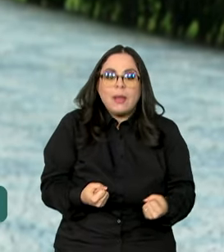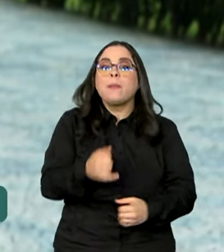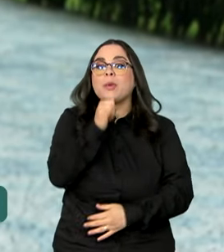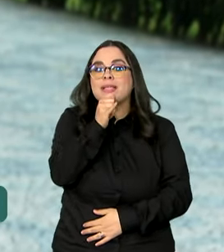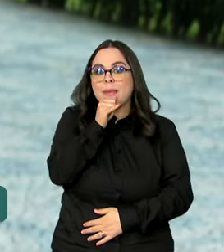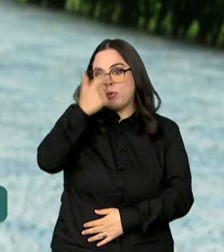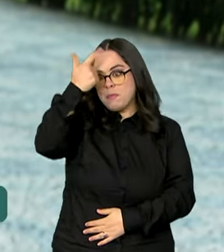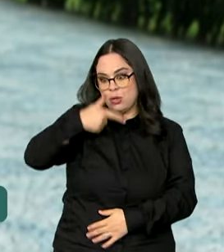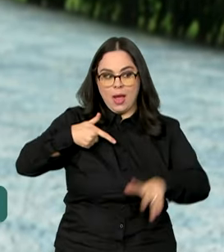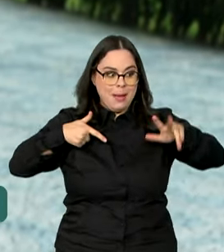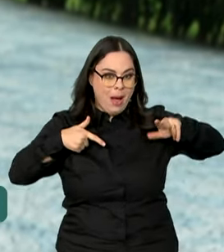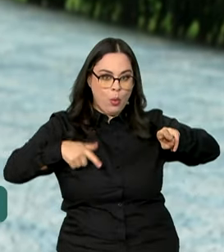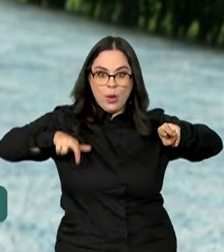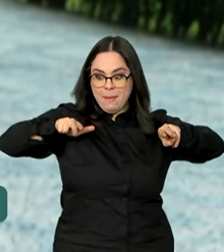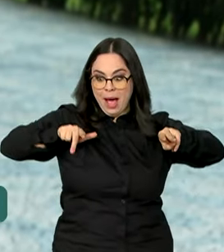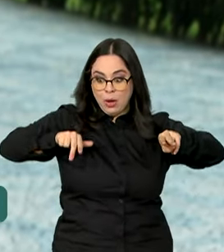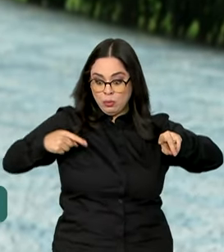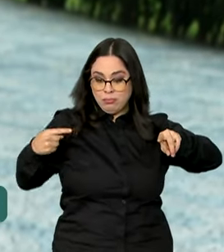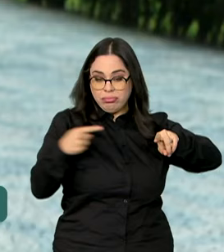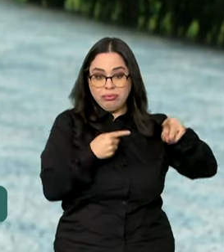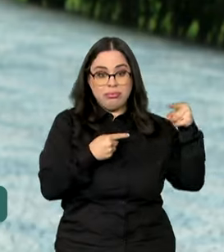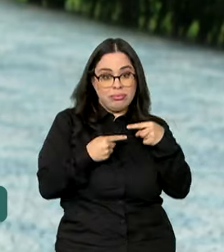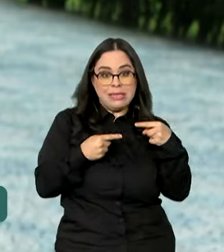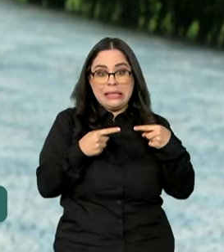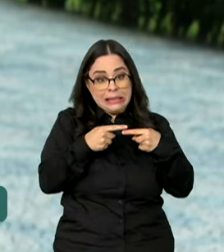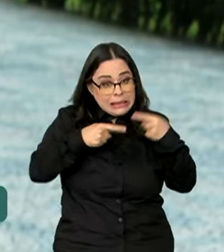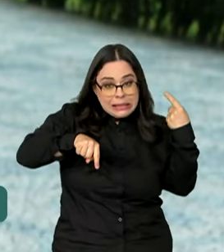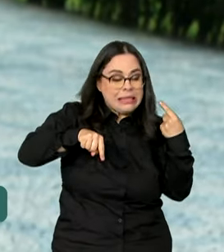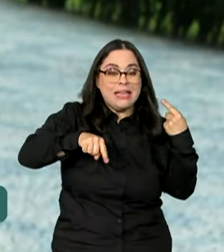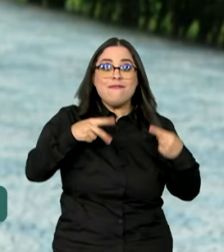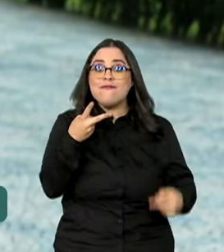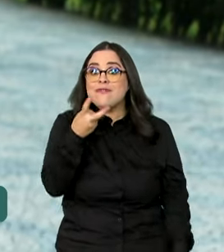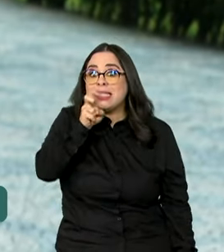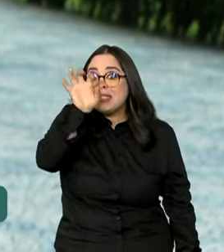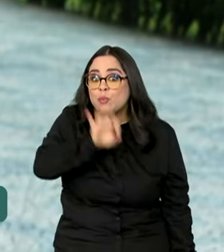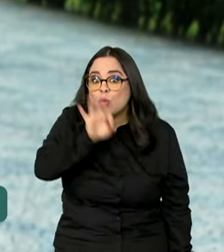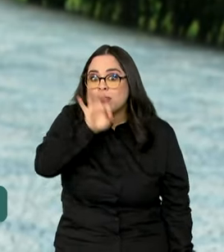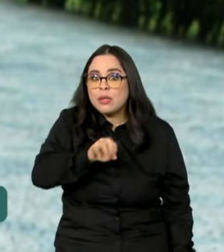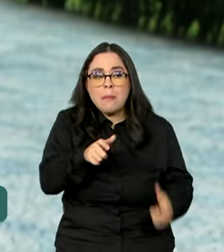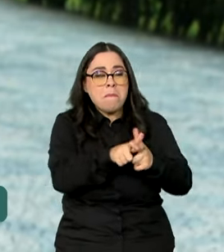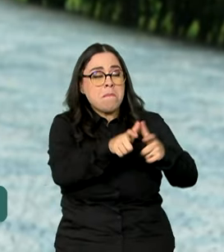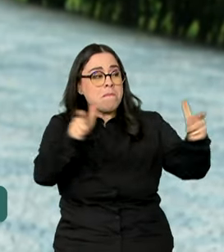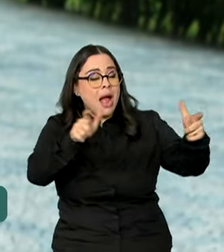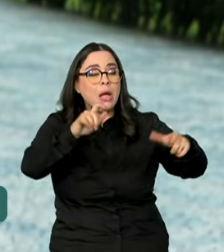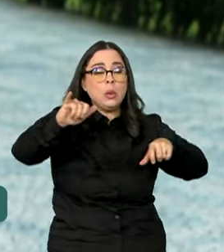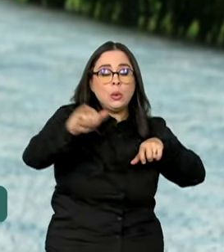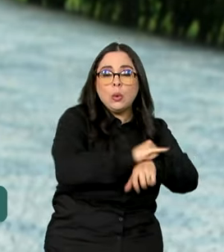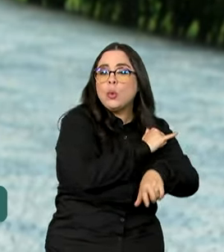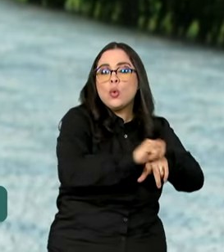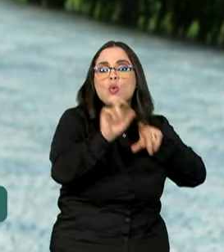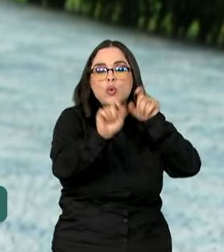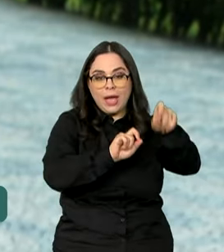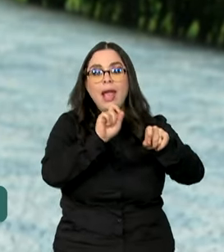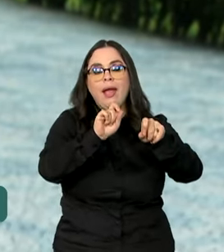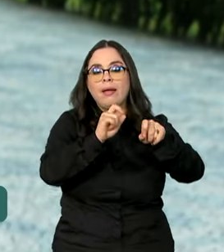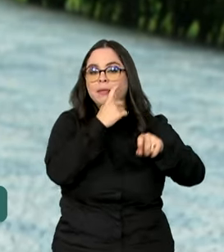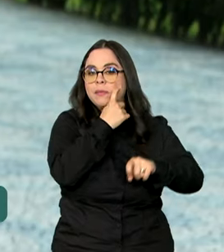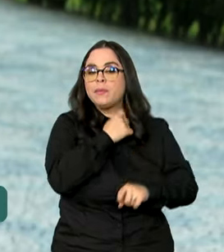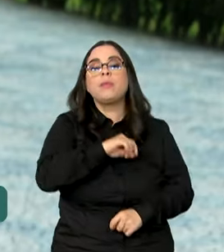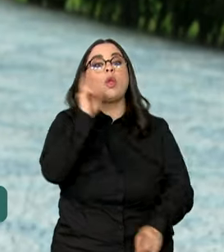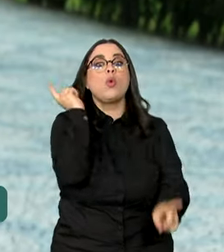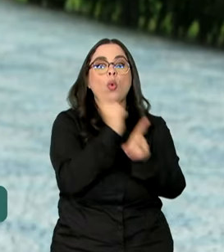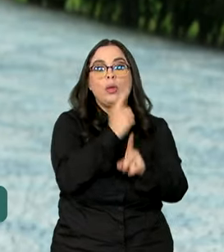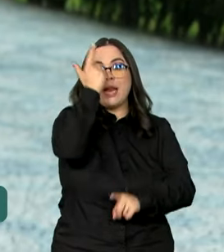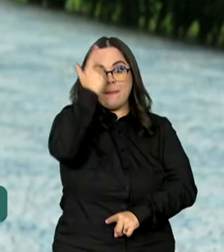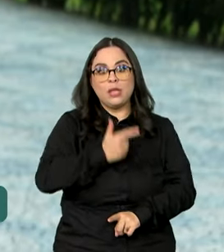irmãos, a chance de compatibilidade é de cerca de 25%. Então, para muitas pessoas, a única alternativa é encontrar um